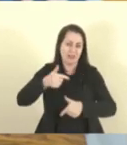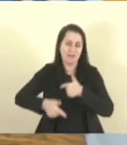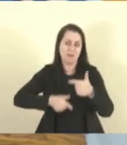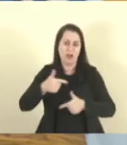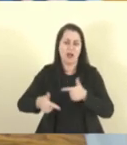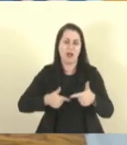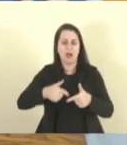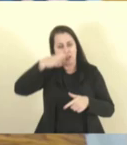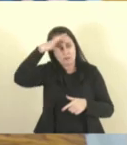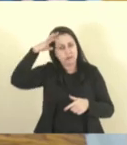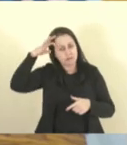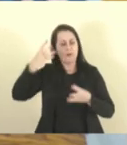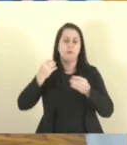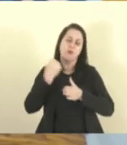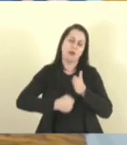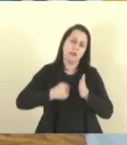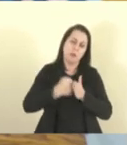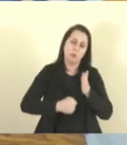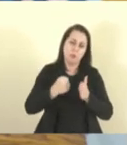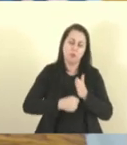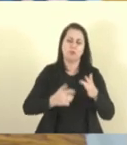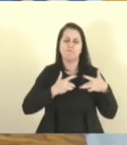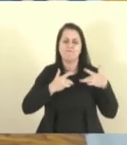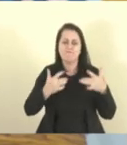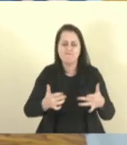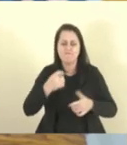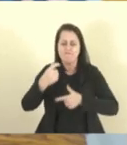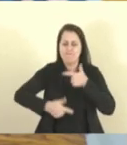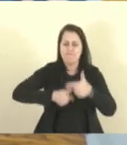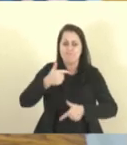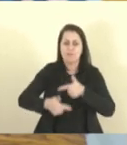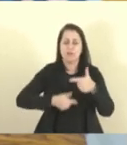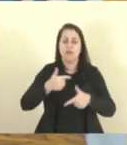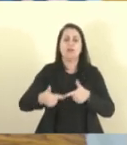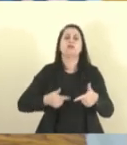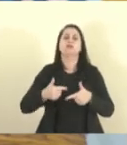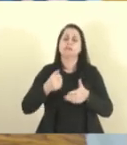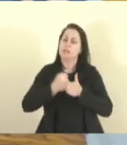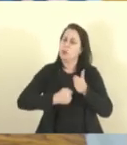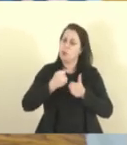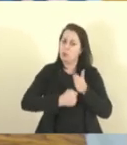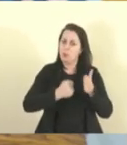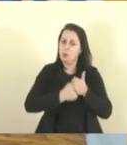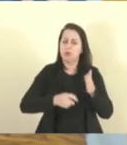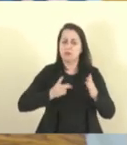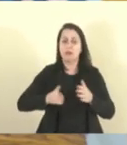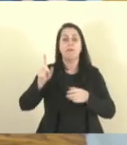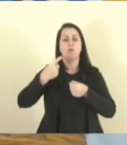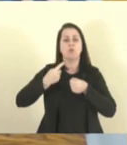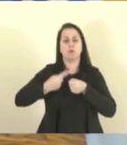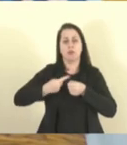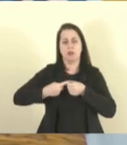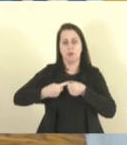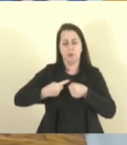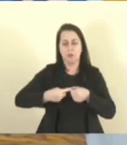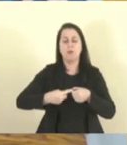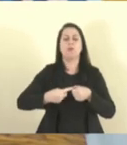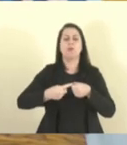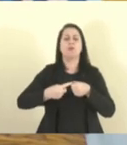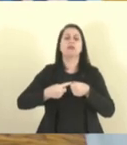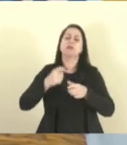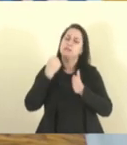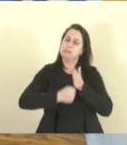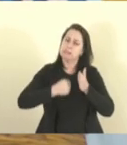árduo, muita luta e muita dedicação para perseverar no interior e perseverar